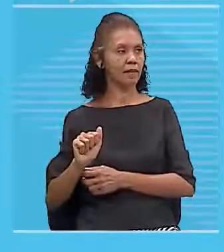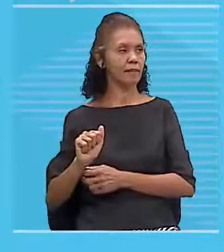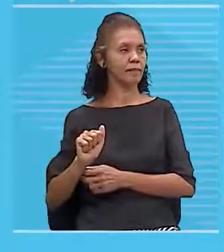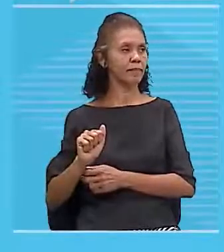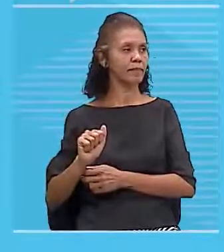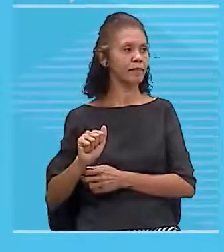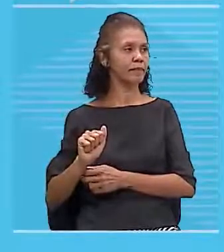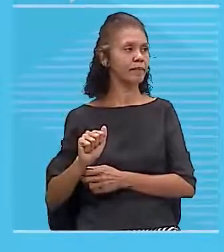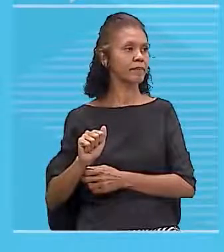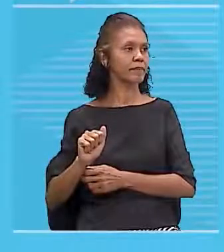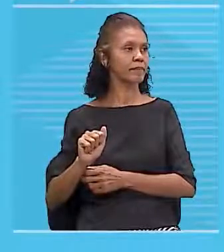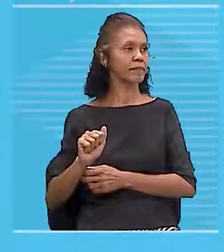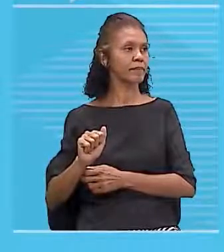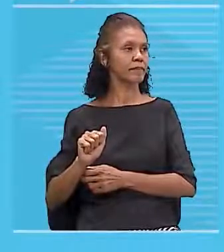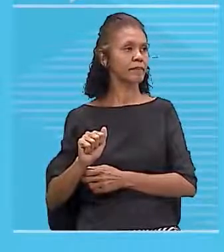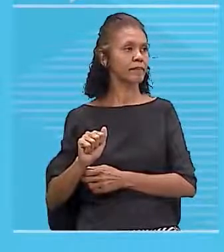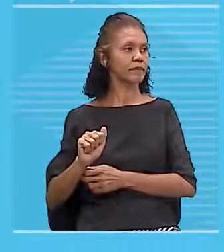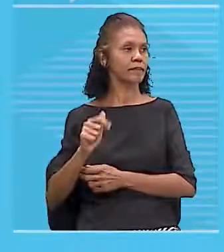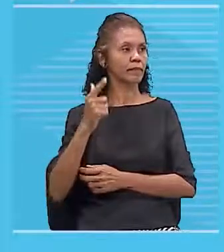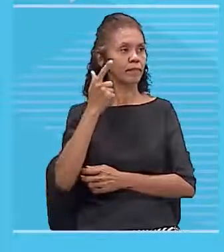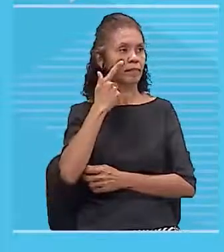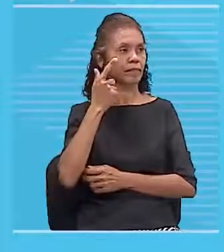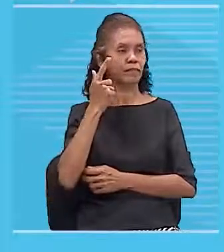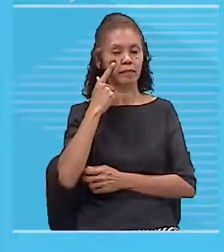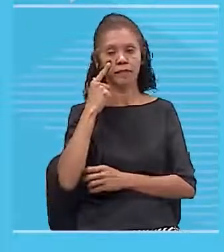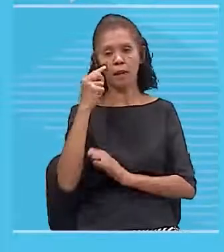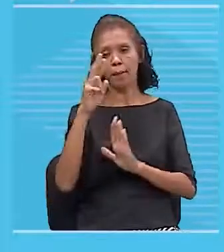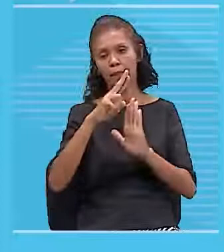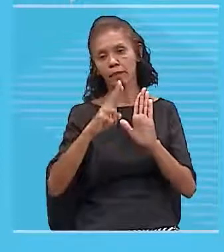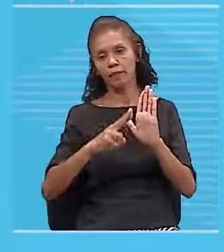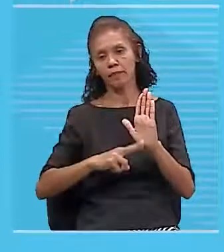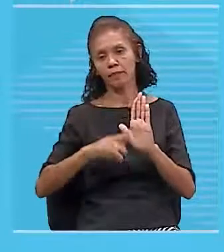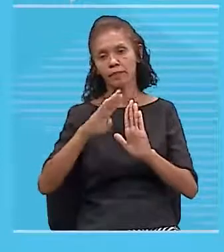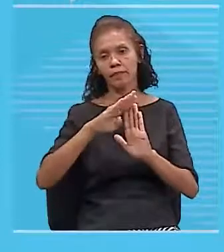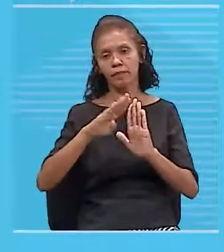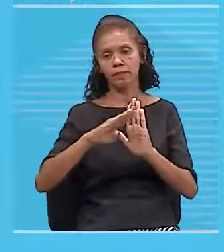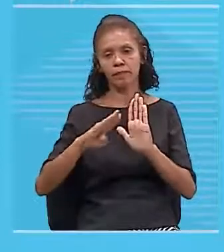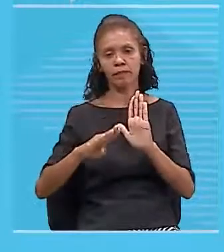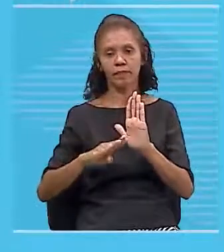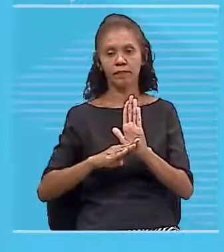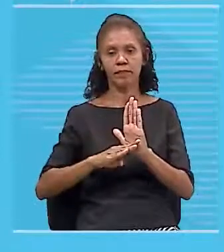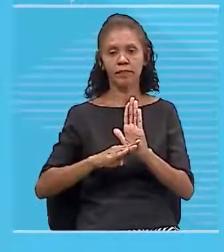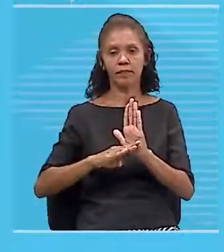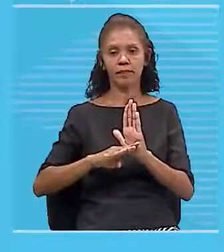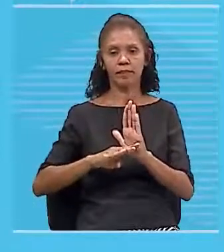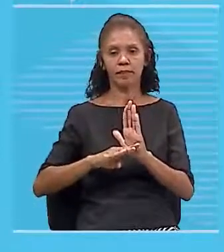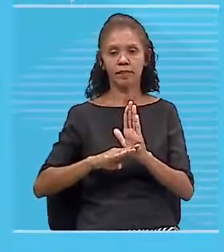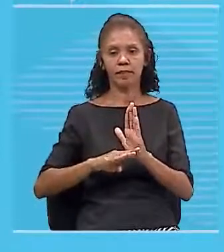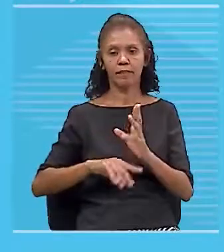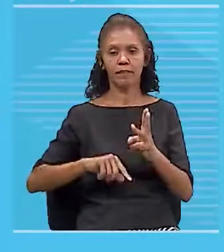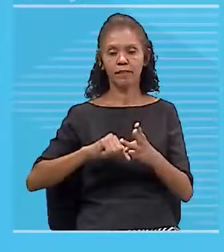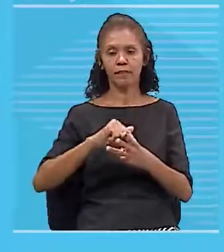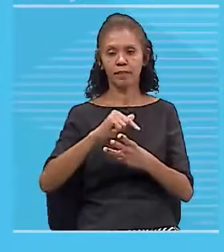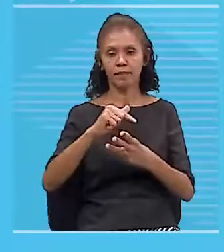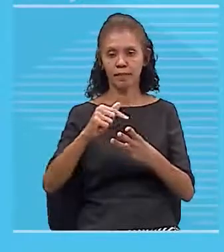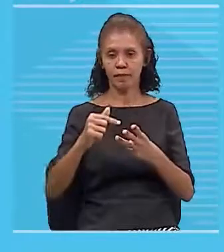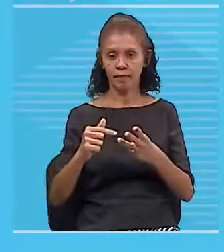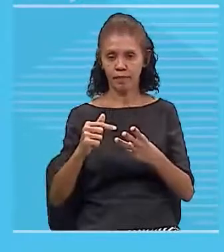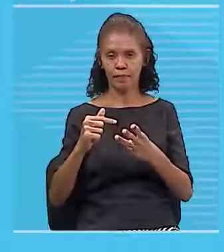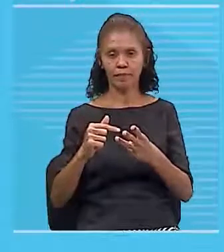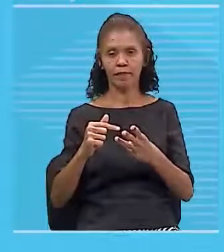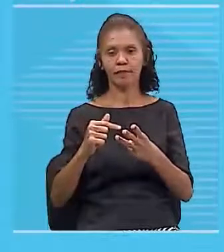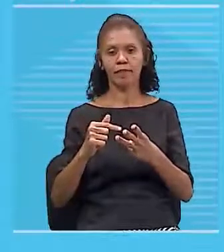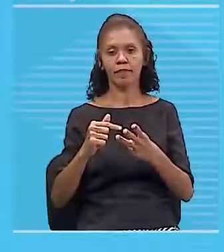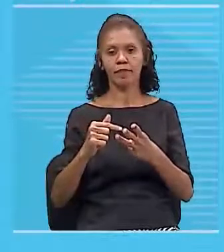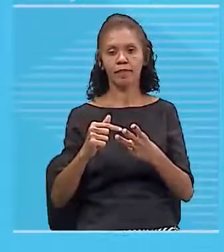Galerinha, o que é que nós vamos trabalhar na aulinha de hoje? Nós temos aí três tópicos para que a gente possa